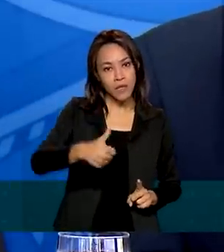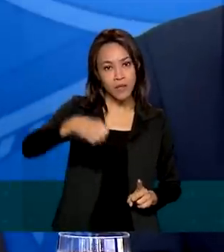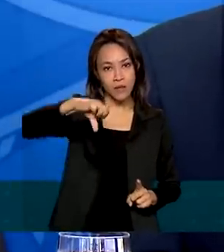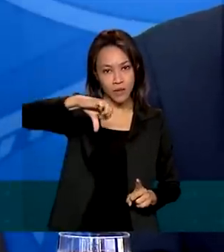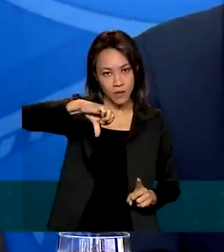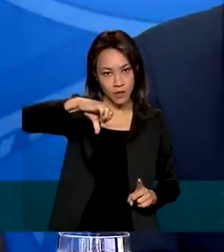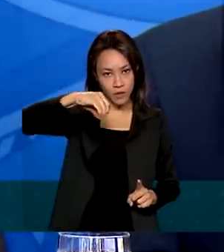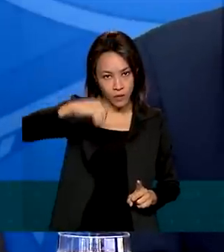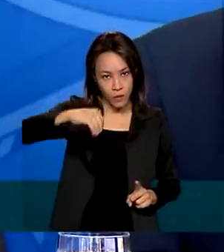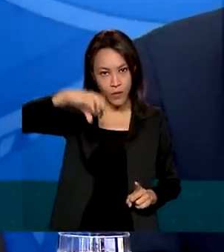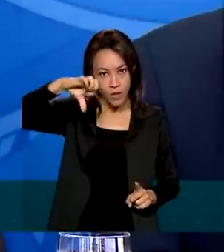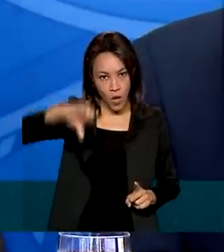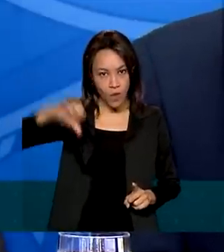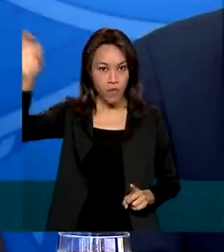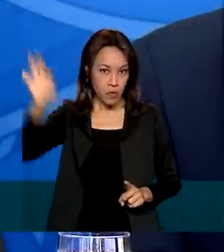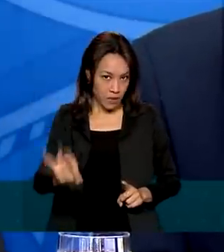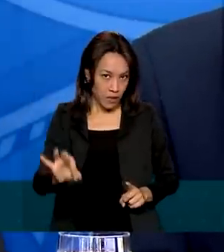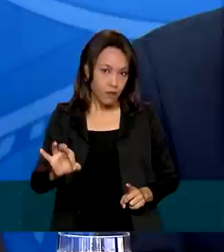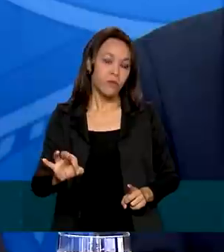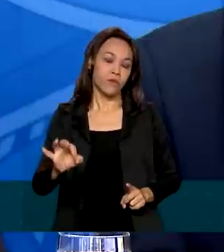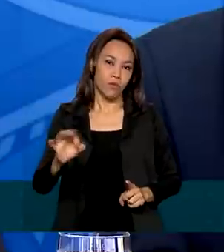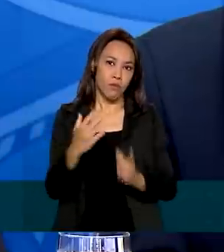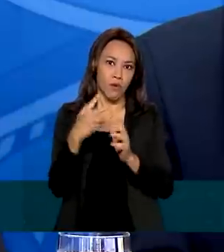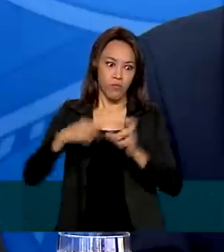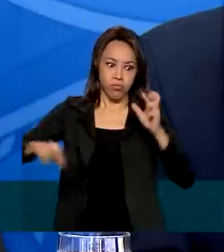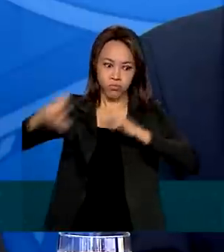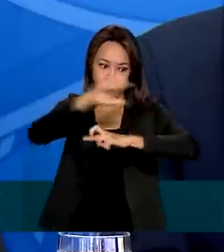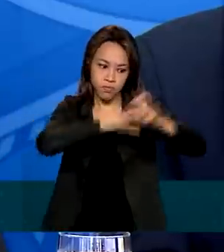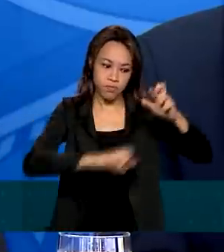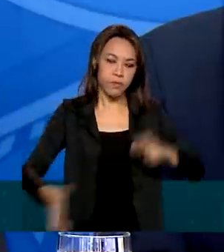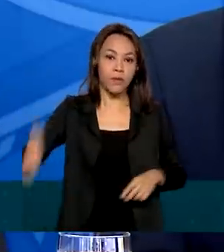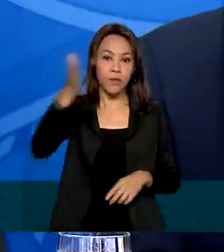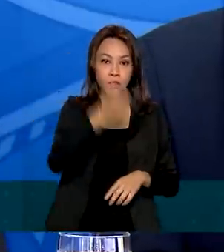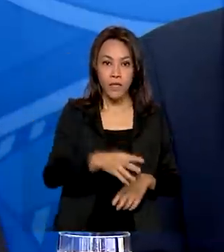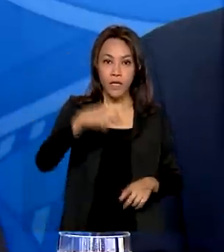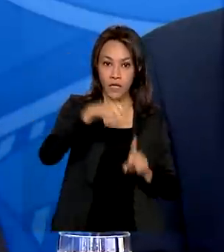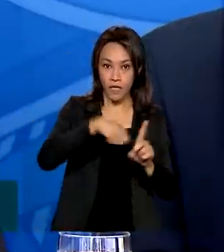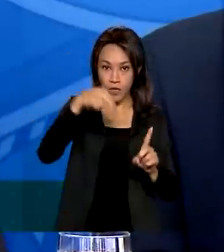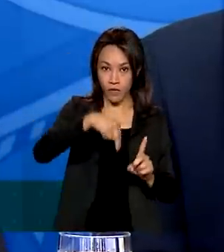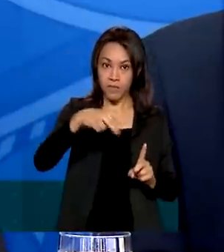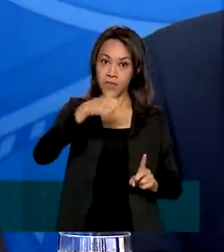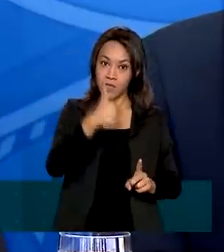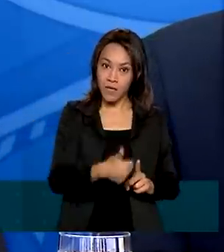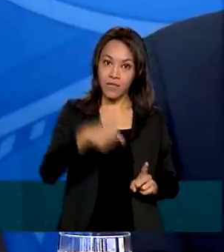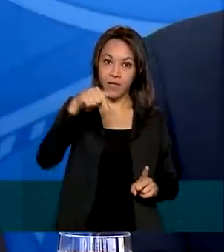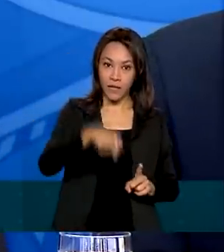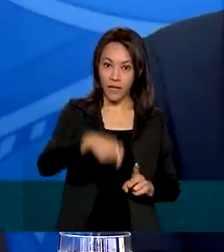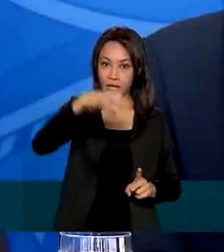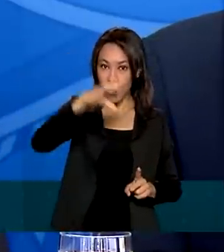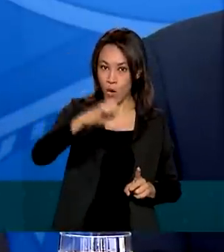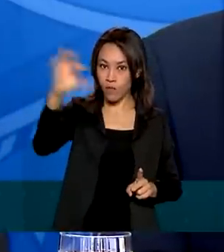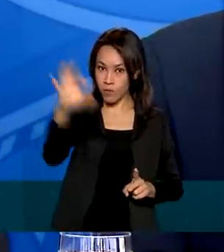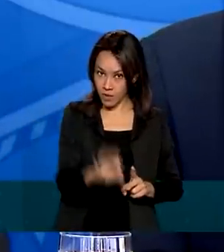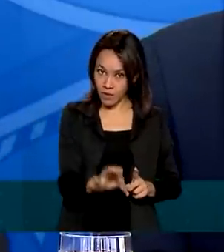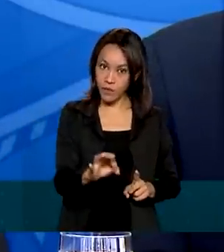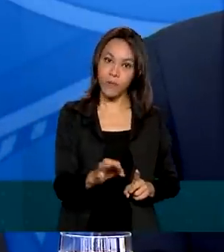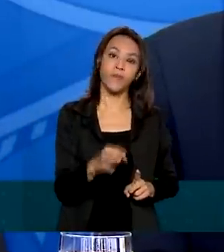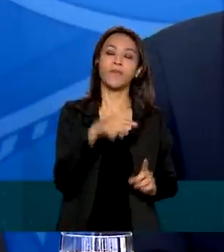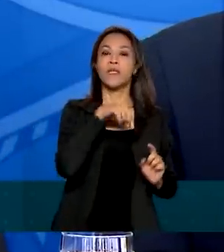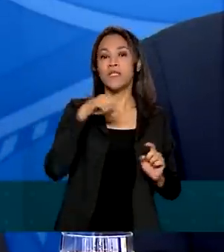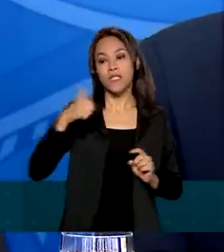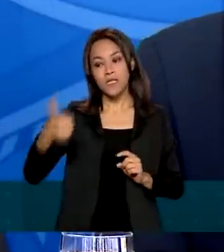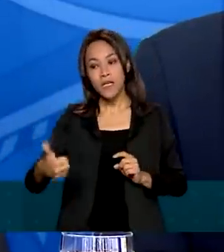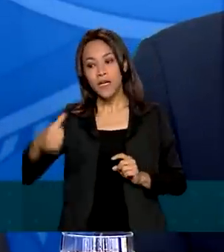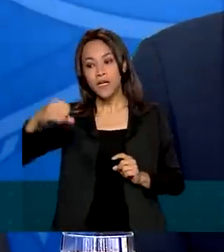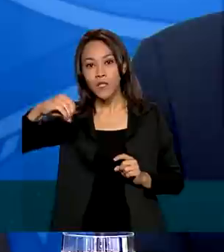Força Nacional naquela região e, em novembro, em 179%. Em novembro, nós passamos de 109